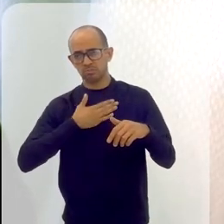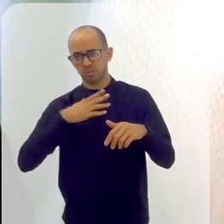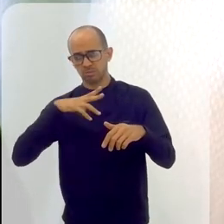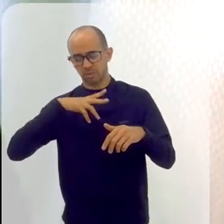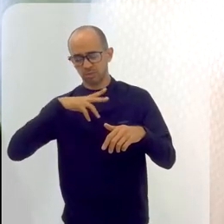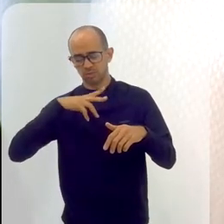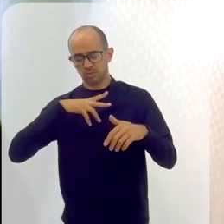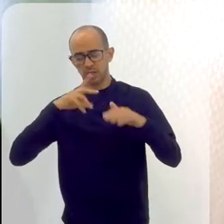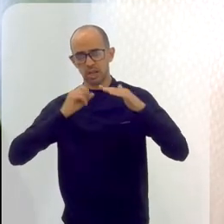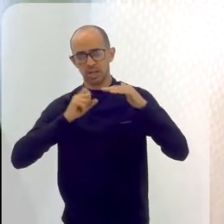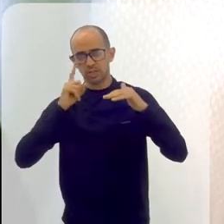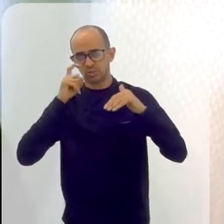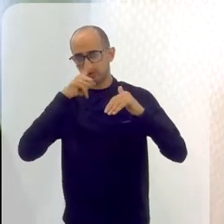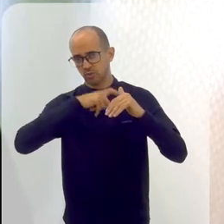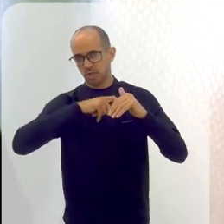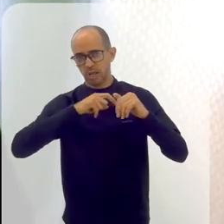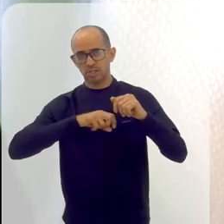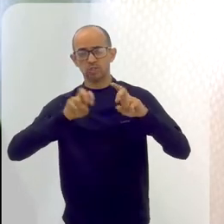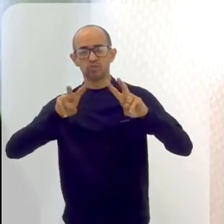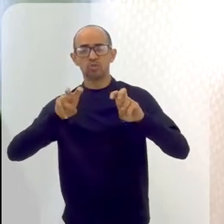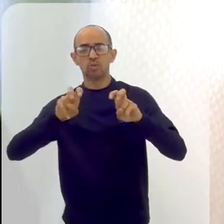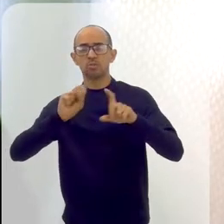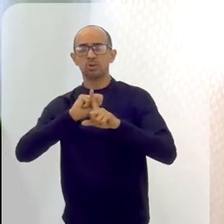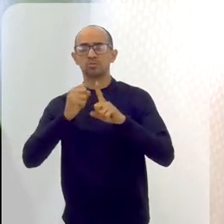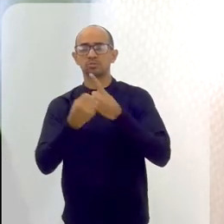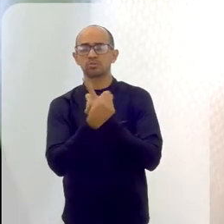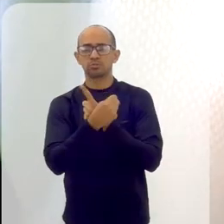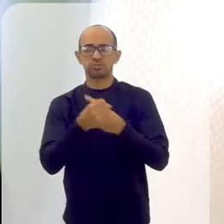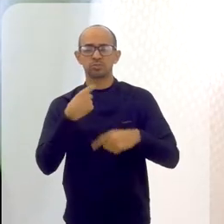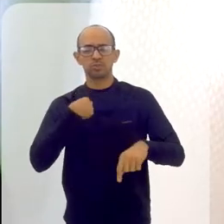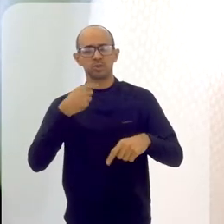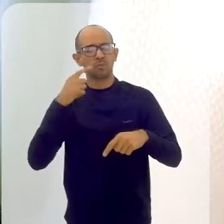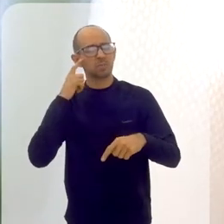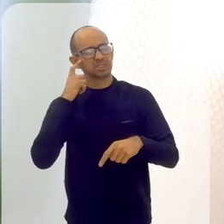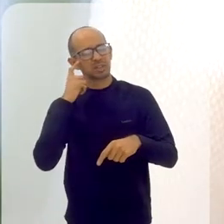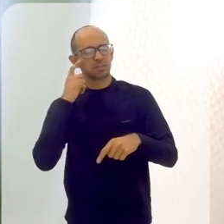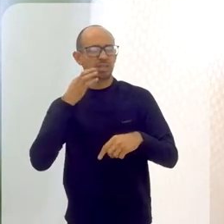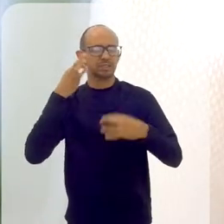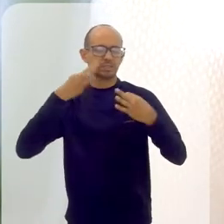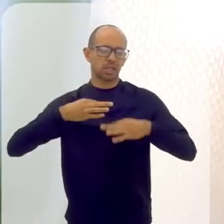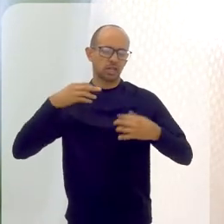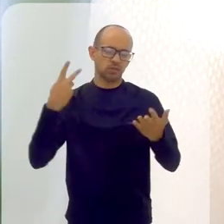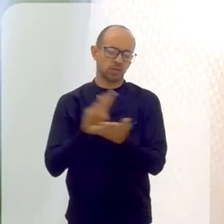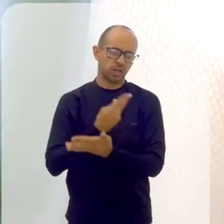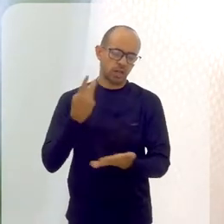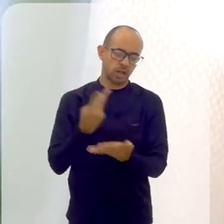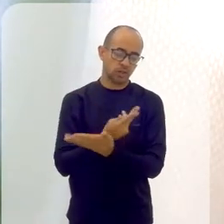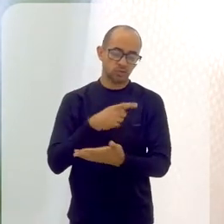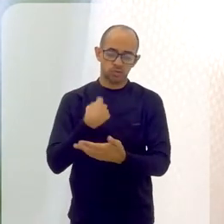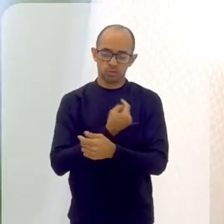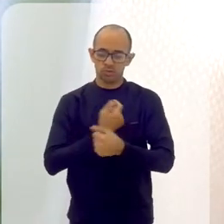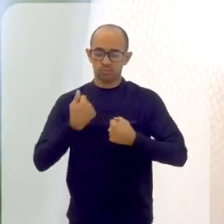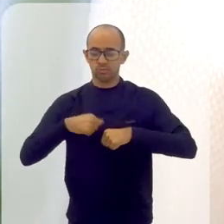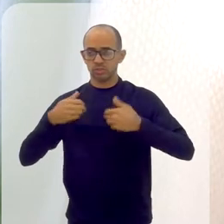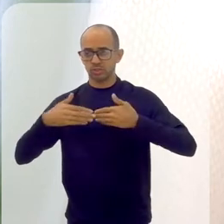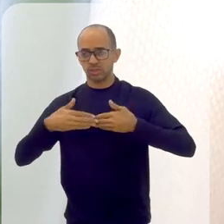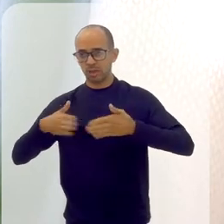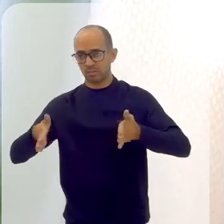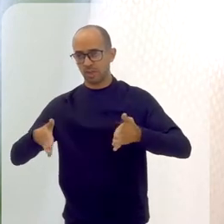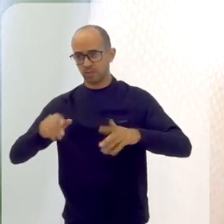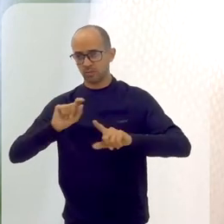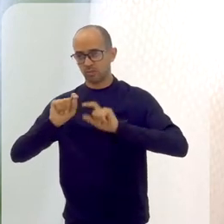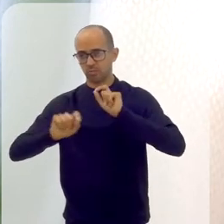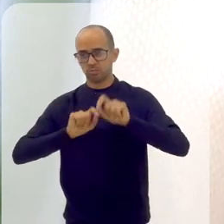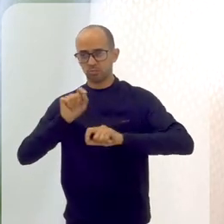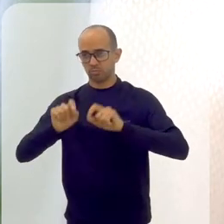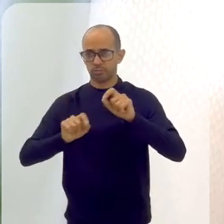individuais em relação à sociedade, em relação ao que eu encarava como certo, e o quanto que a gente tem que estar aberto também, enquanto a